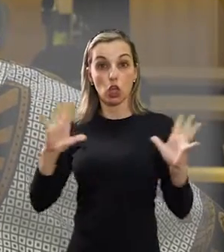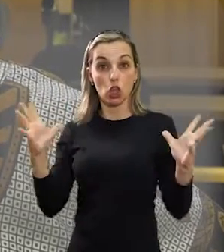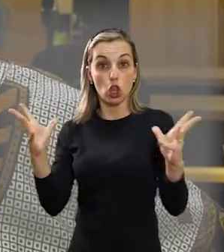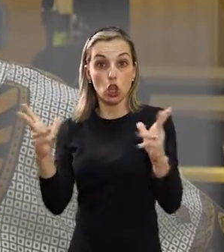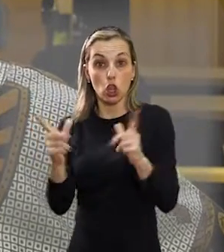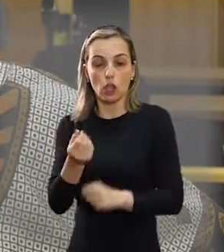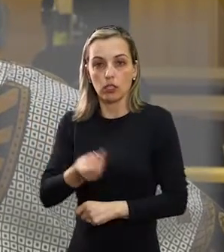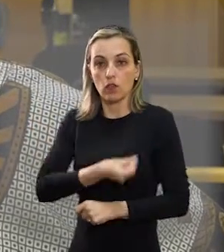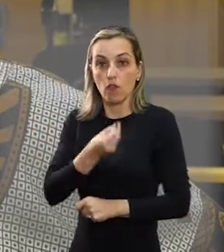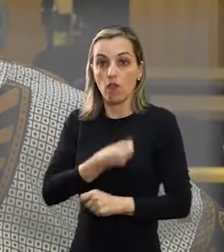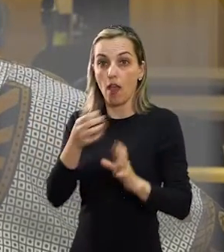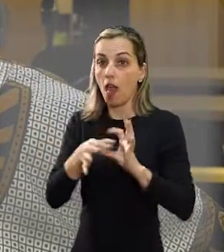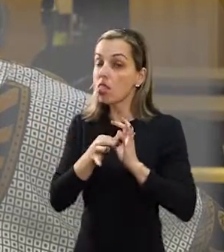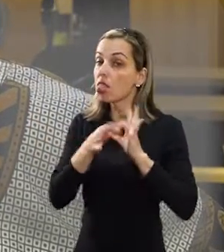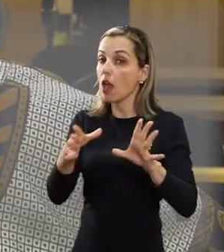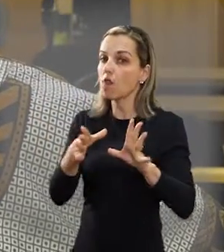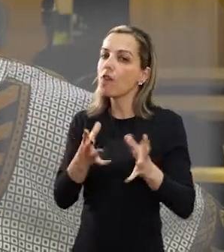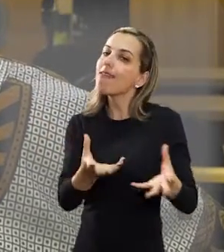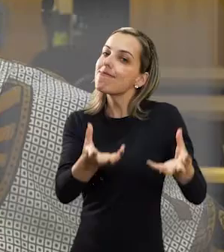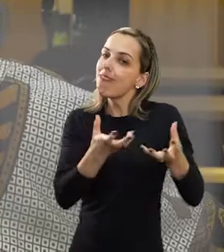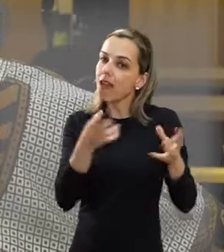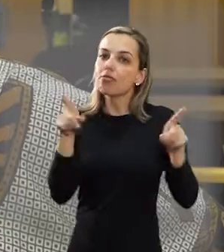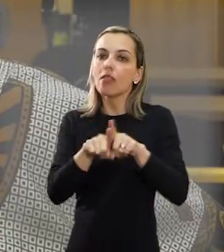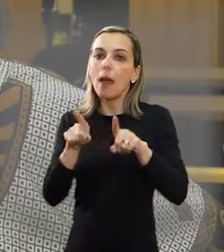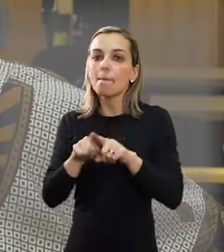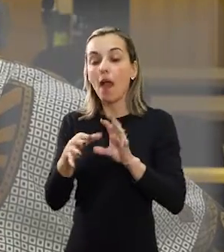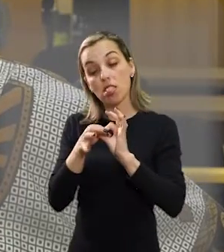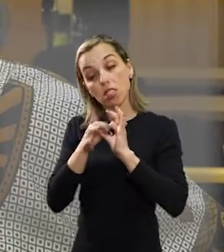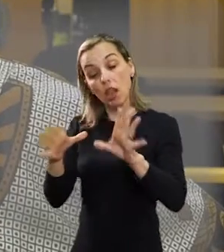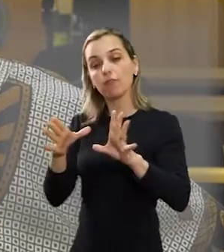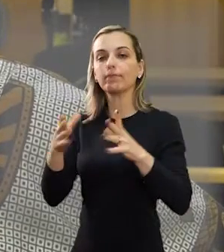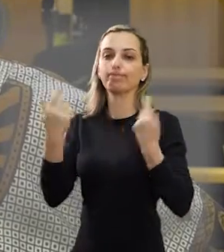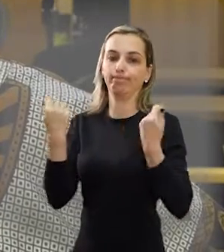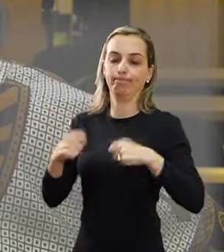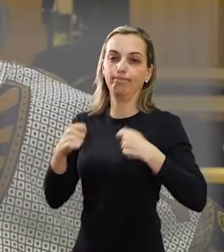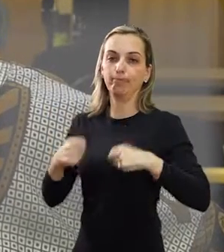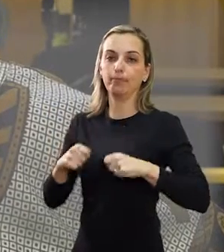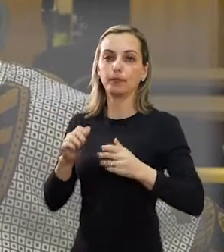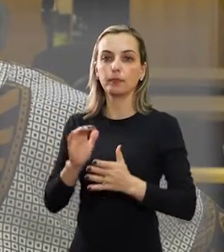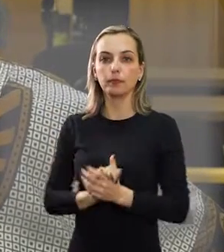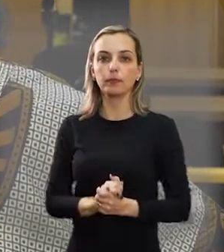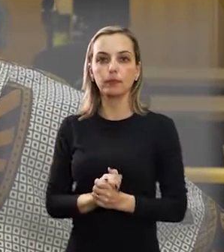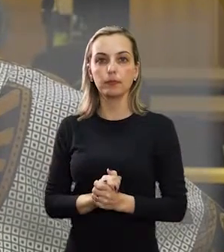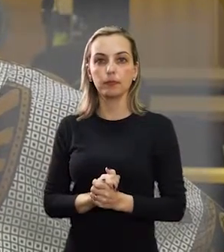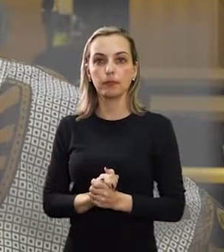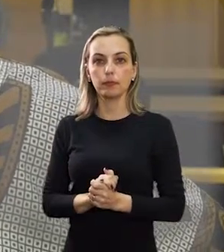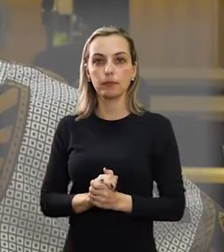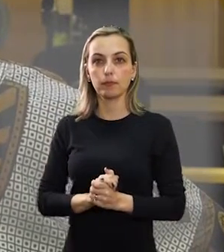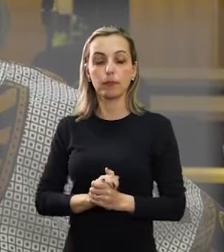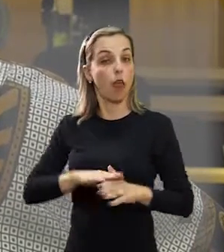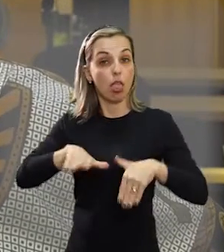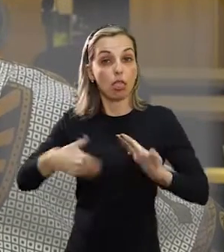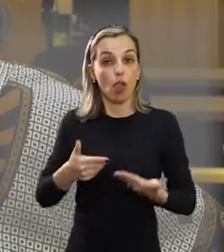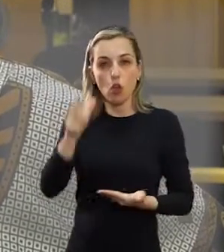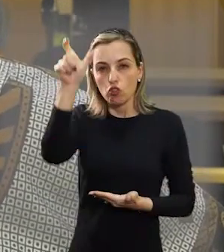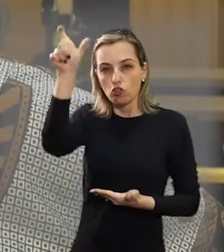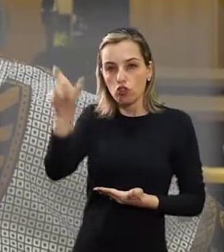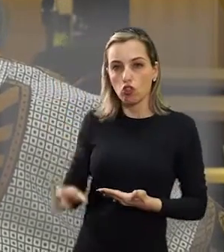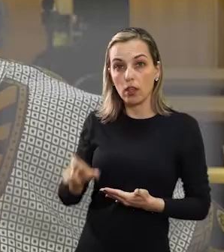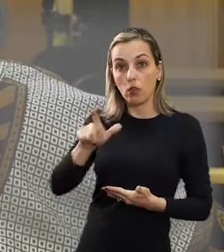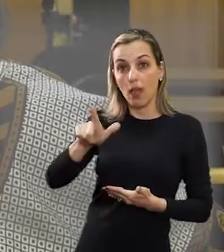coisa, seres humanos, e que todos precisam e querem a sua liberdade para existir.